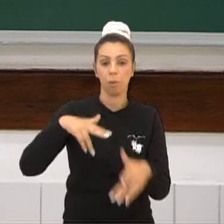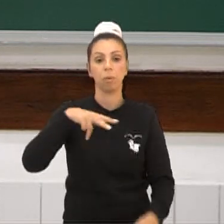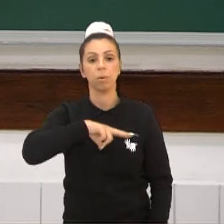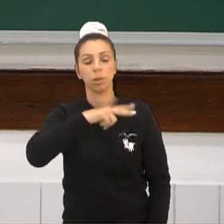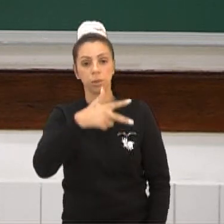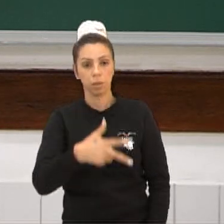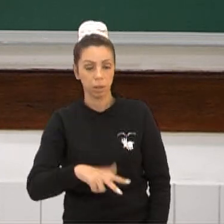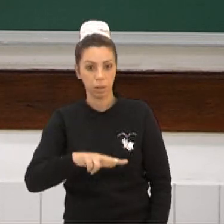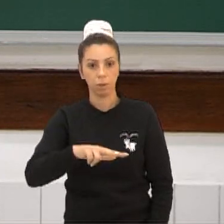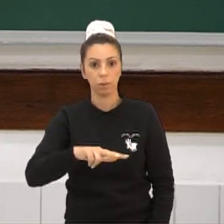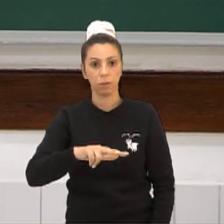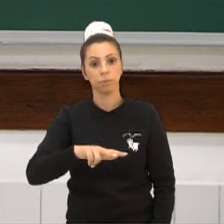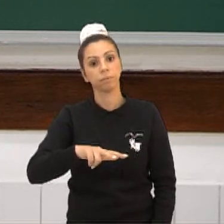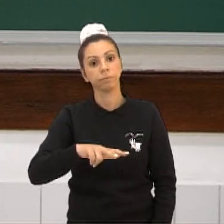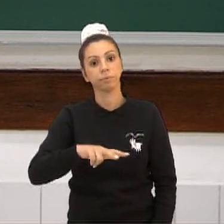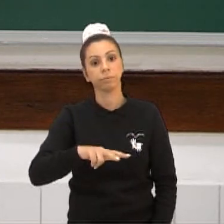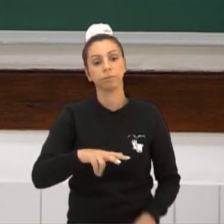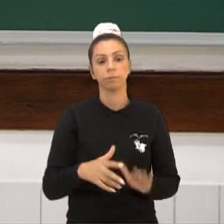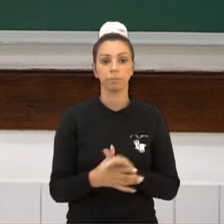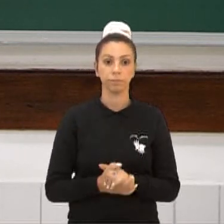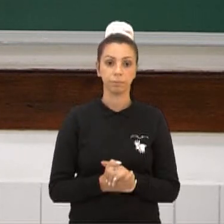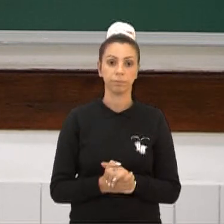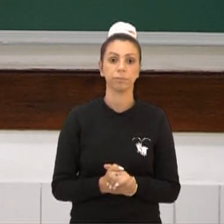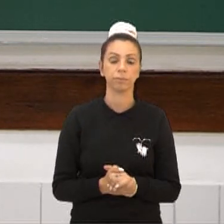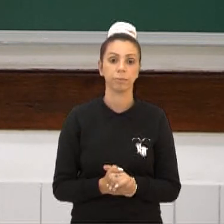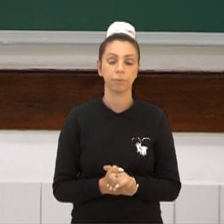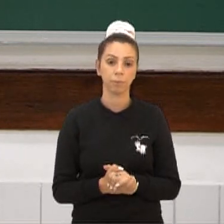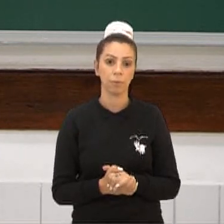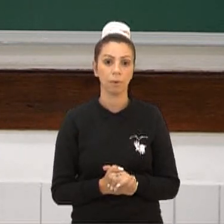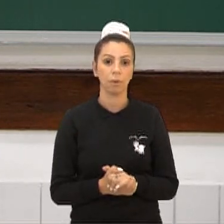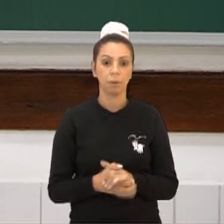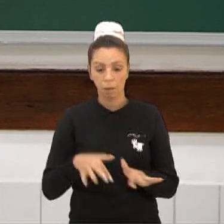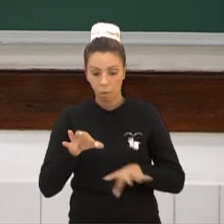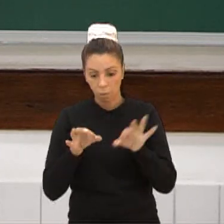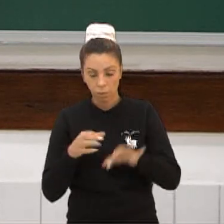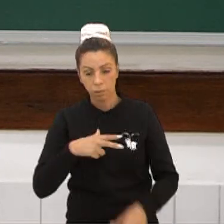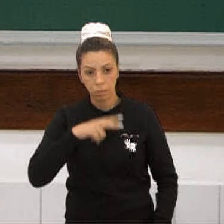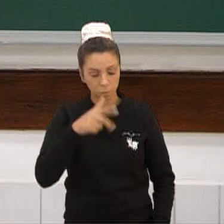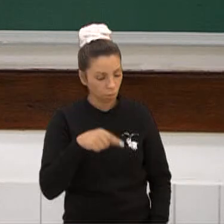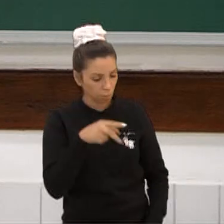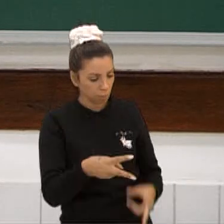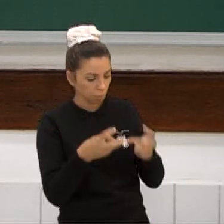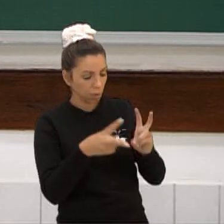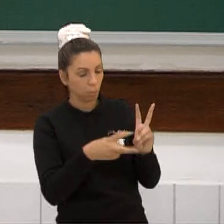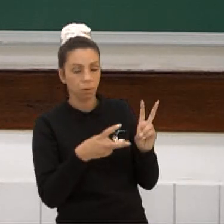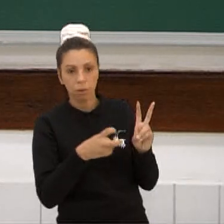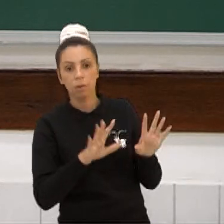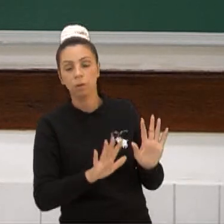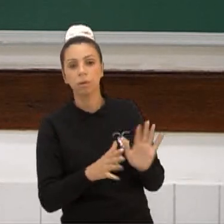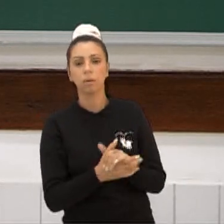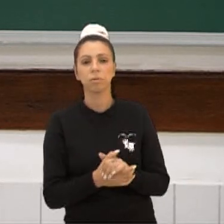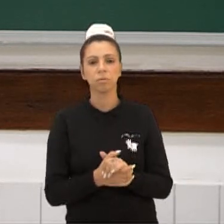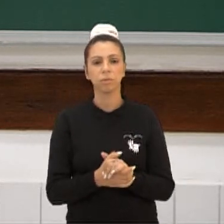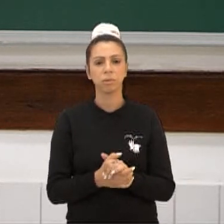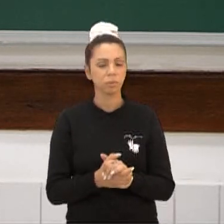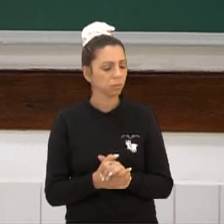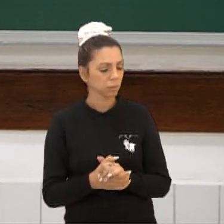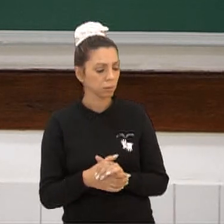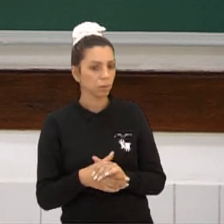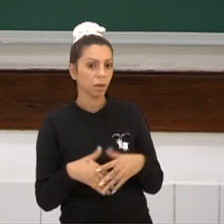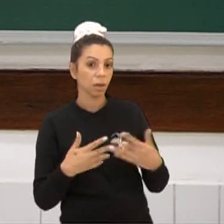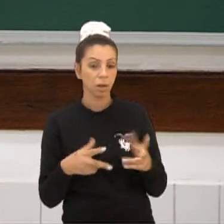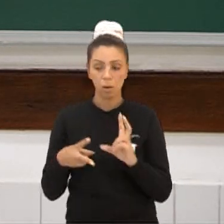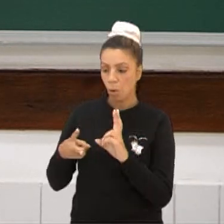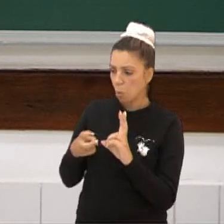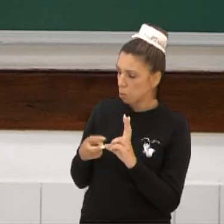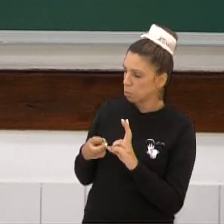eles, os portugueses, eles viram aquela organização, viram aqueles índios, e os índios, na concepção deles, acharam que era uma